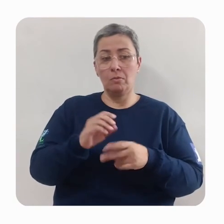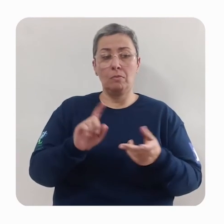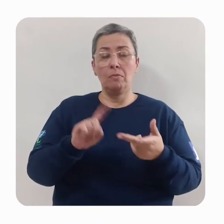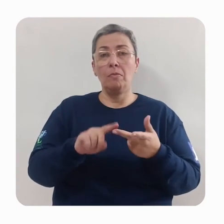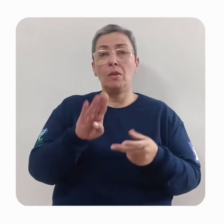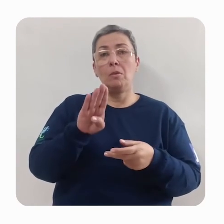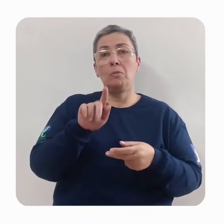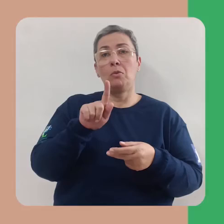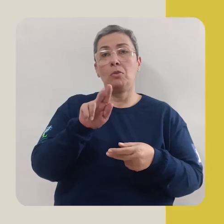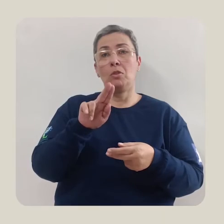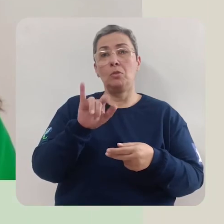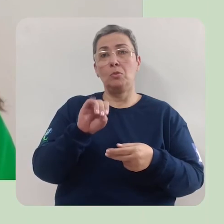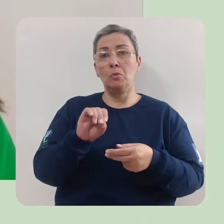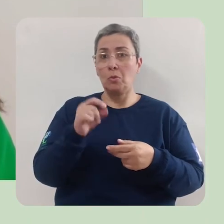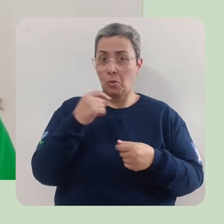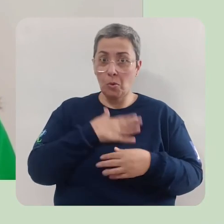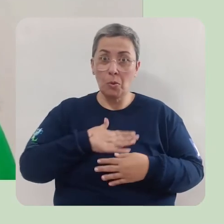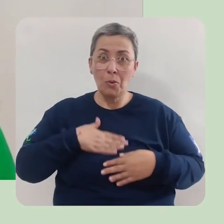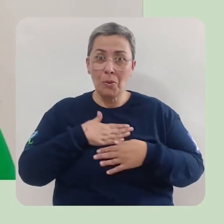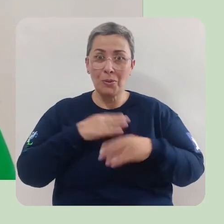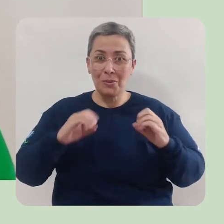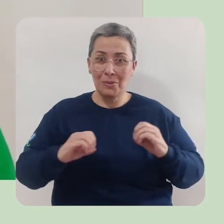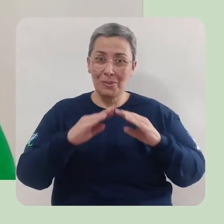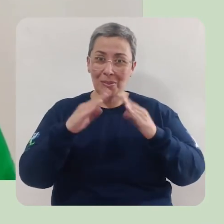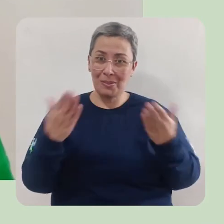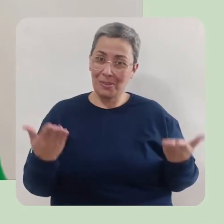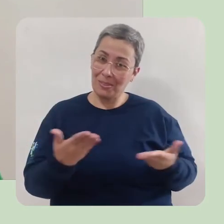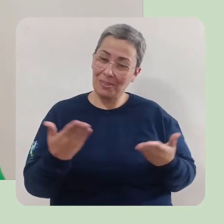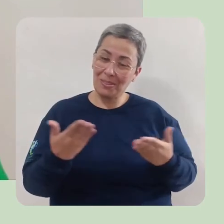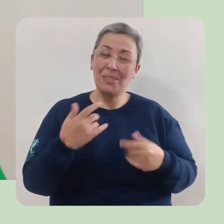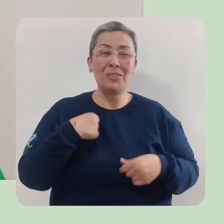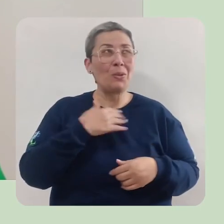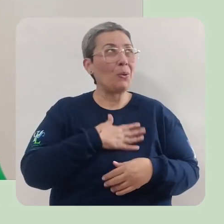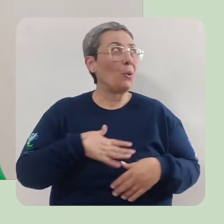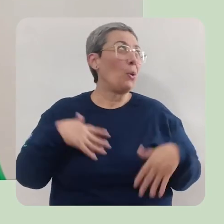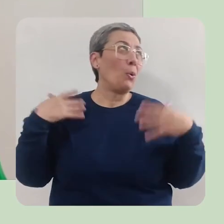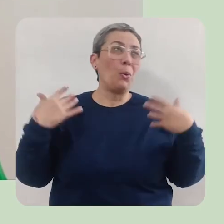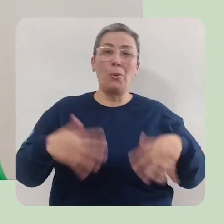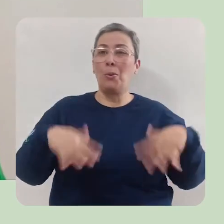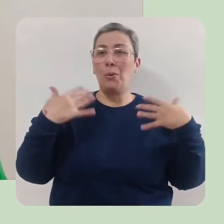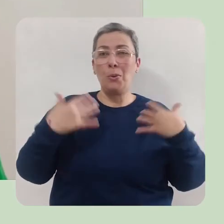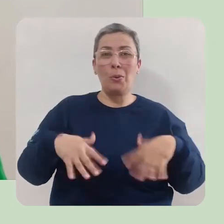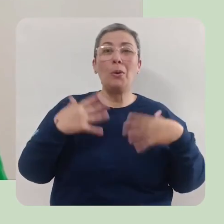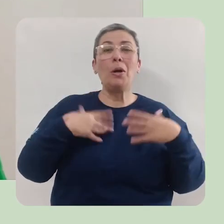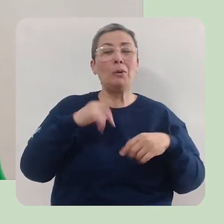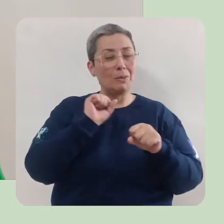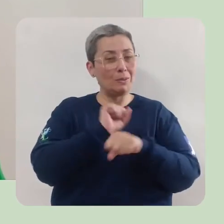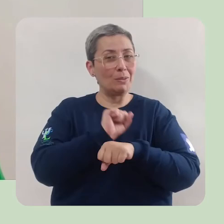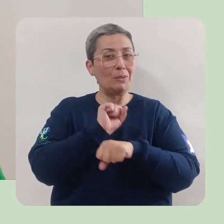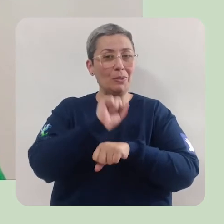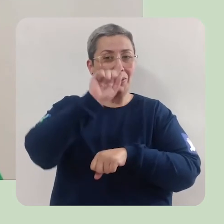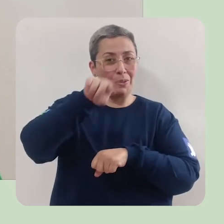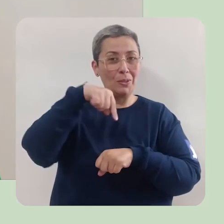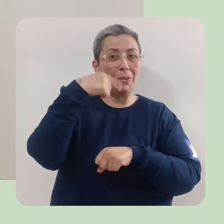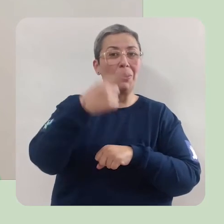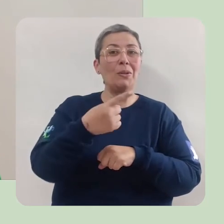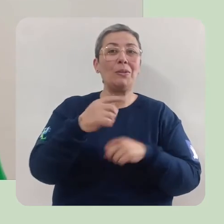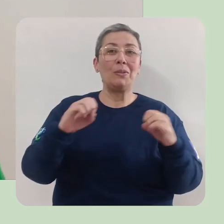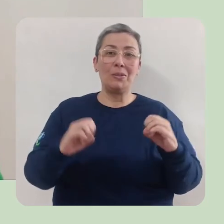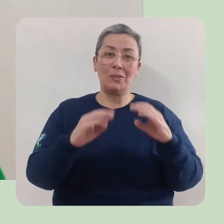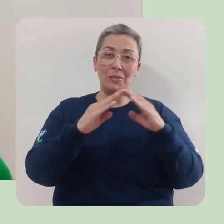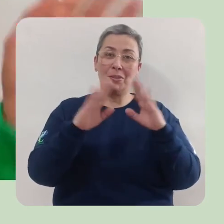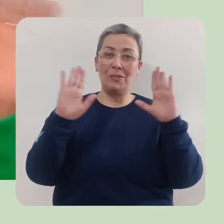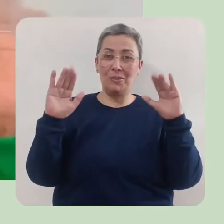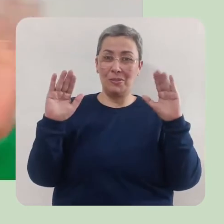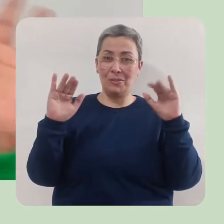o bugio. Você gostou desse programa de hoje? Eu gostei demais e eu te espero no próximo programa. Tchau,